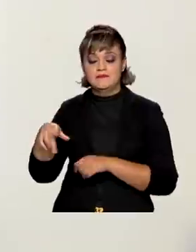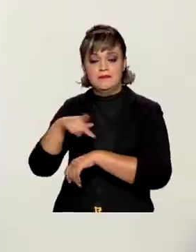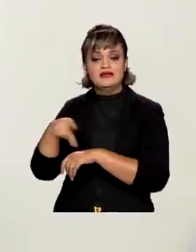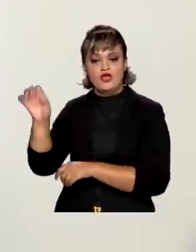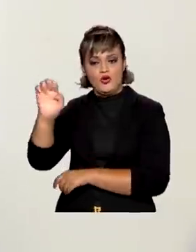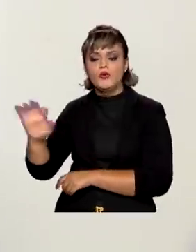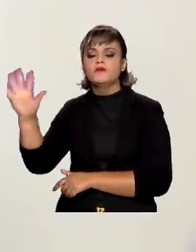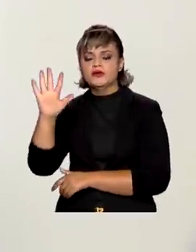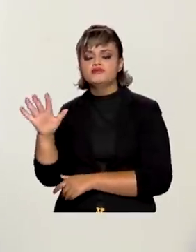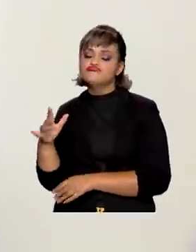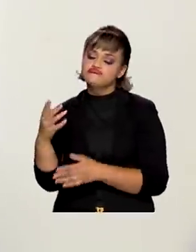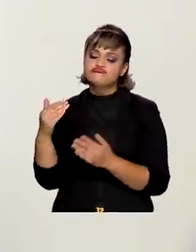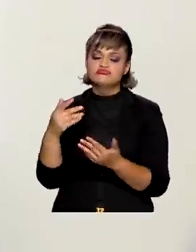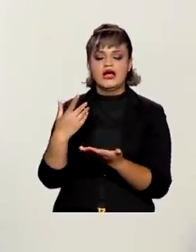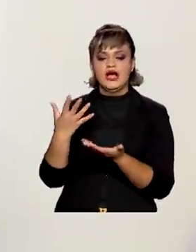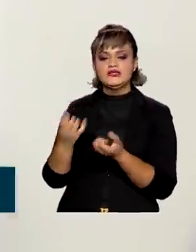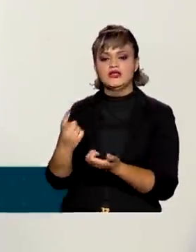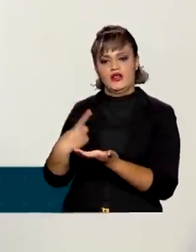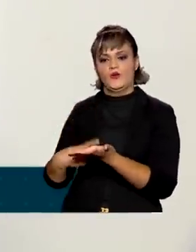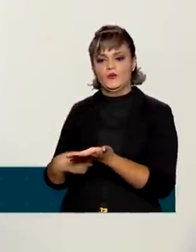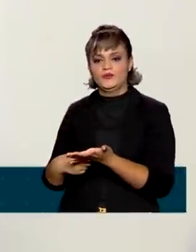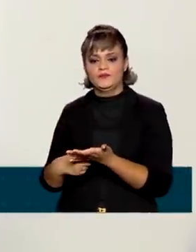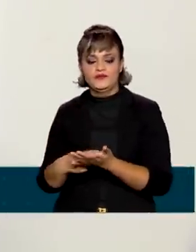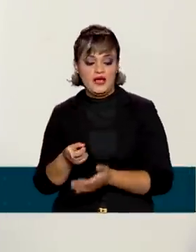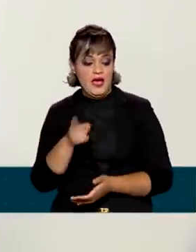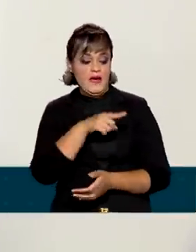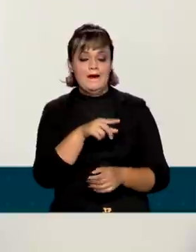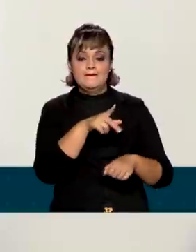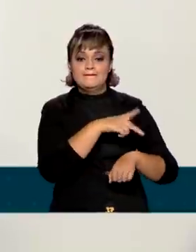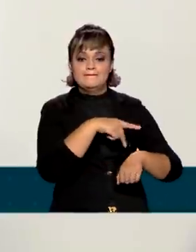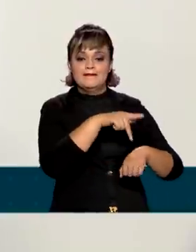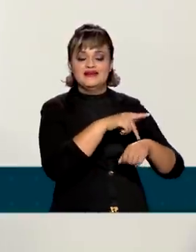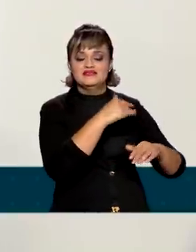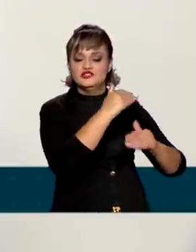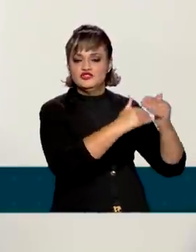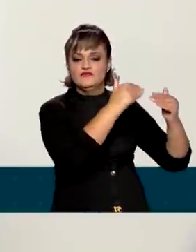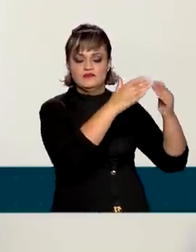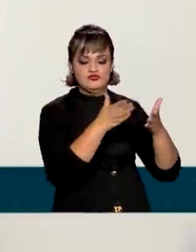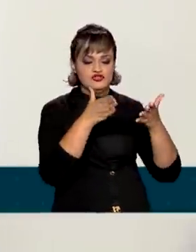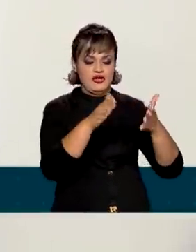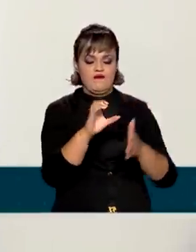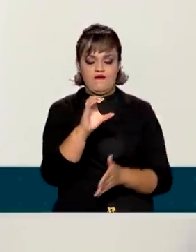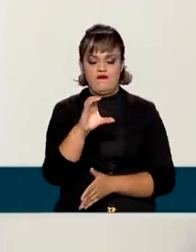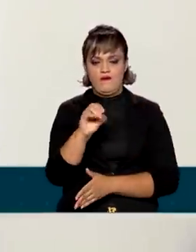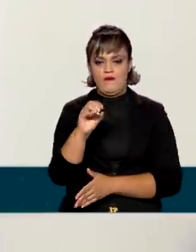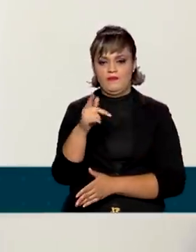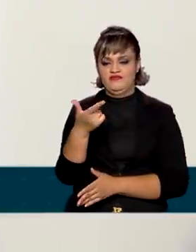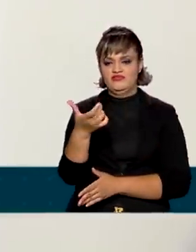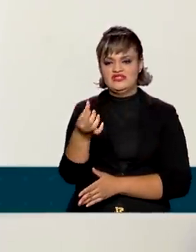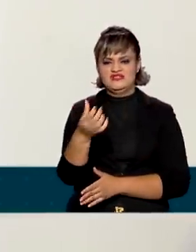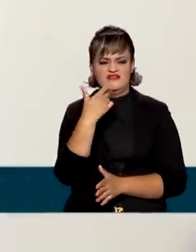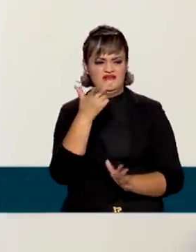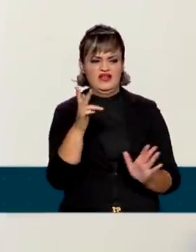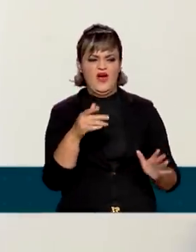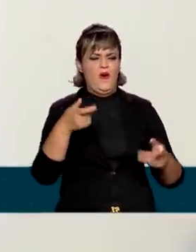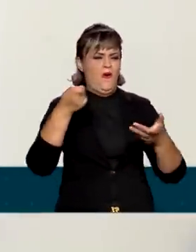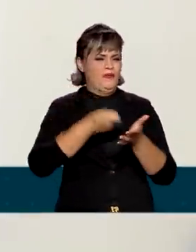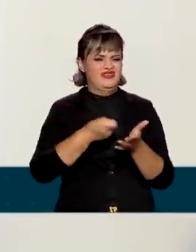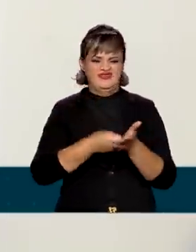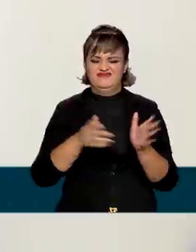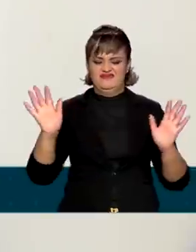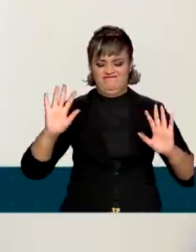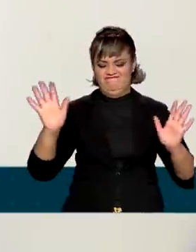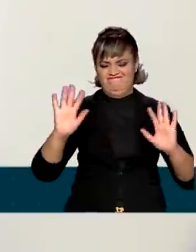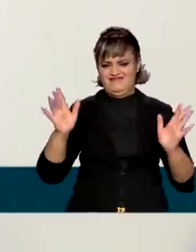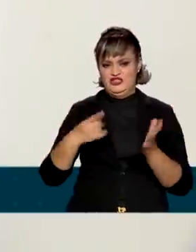aceitavam um acordo nesse sentido. Já os países de desenvolvimento chegaram na COP com o desejo de não ter nenhuma obrigação de